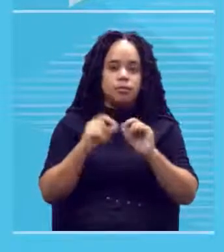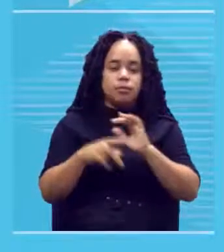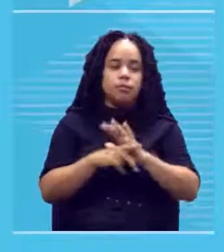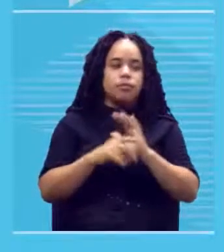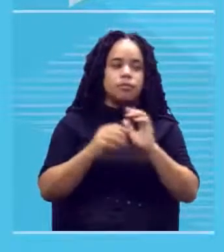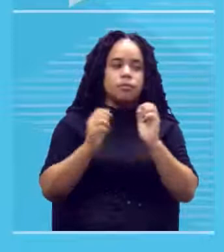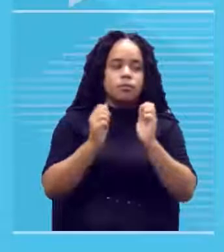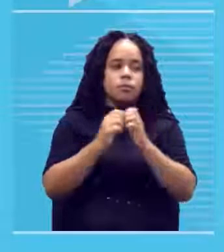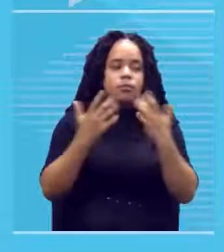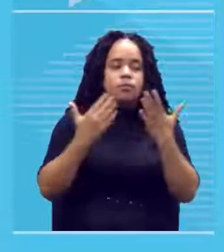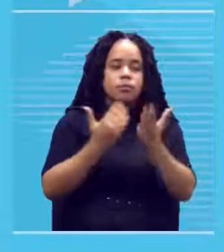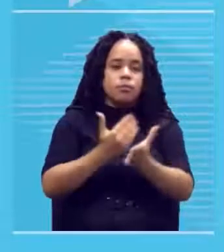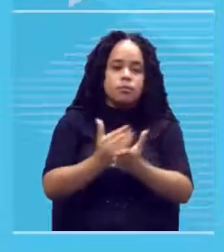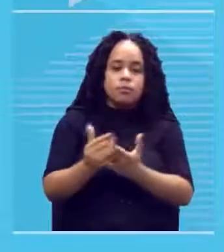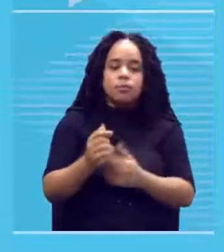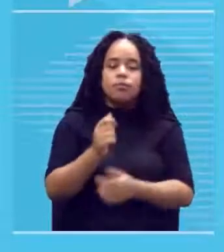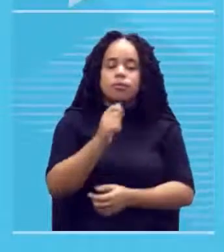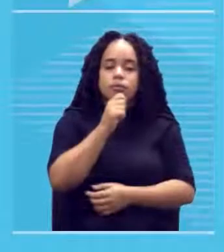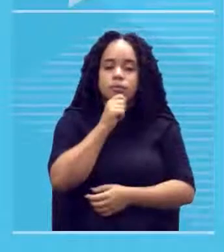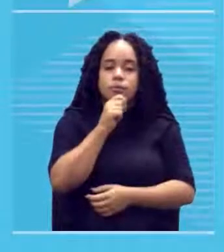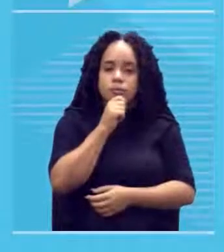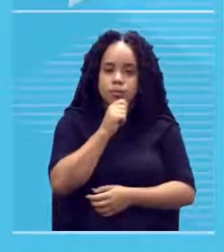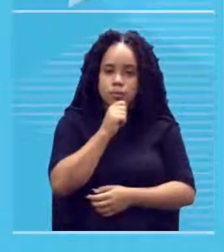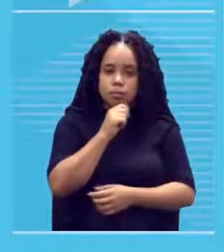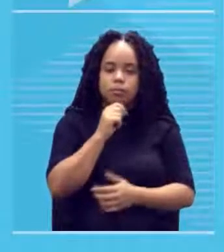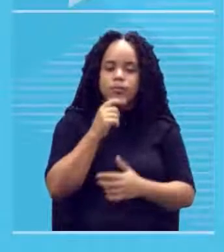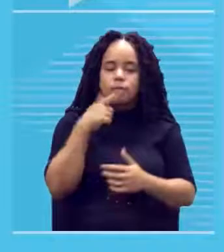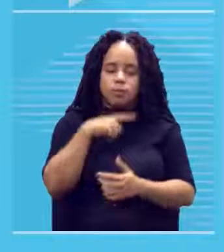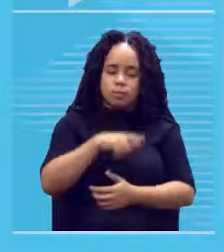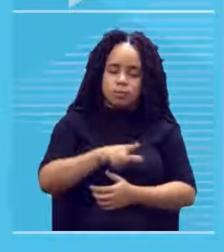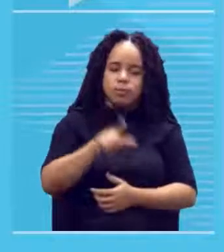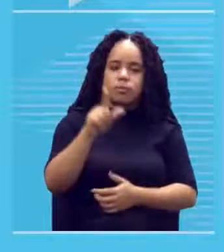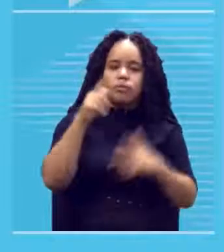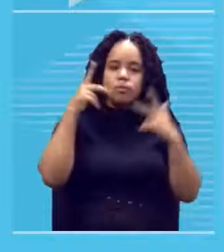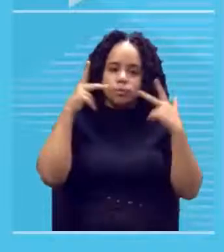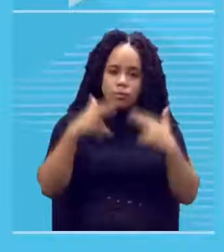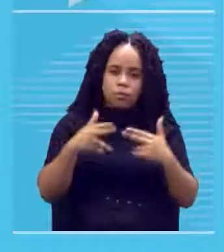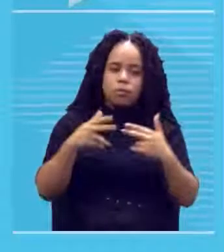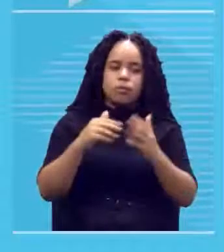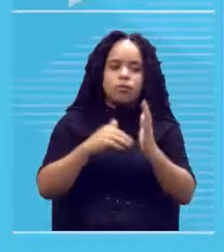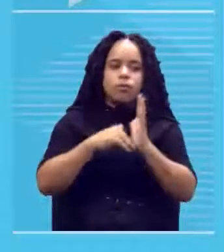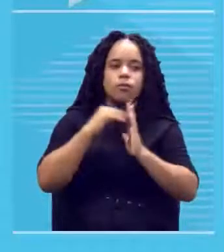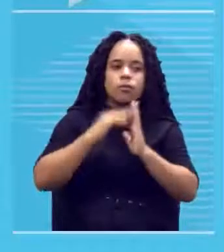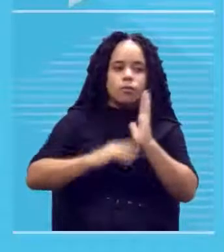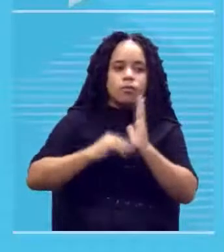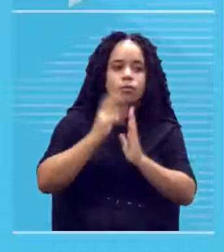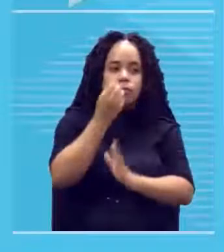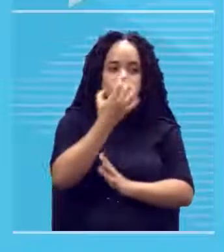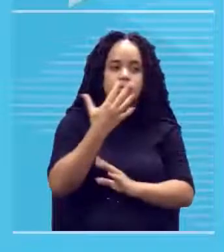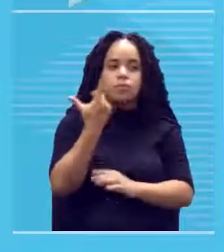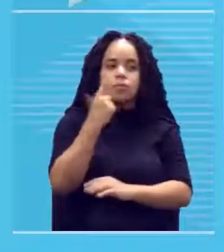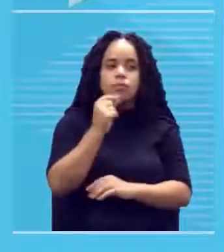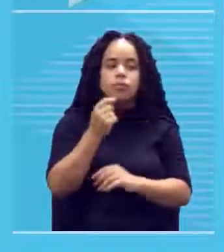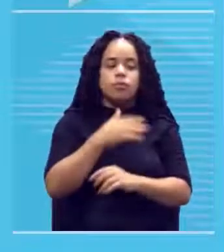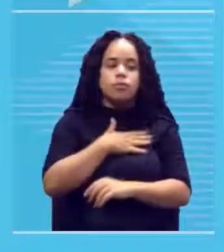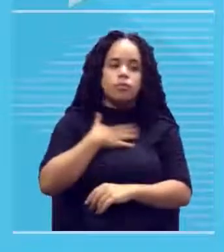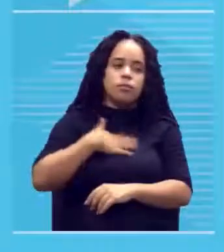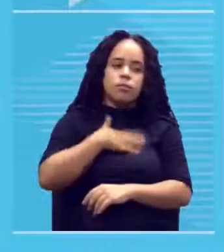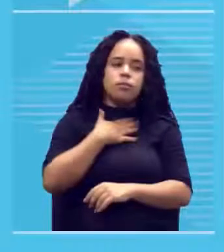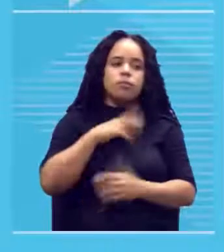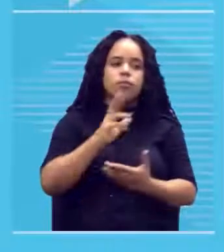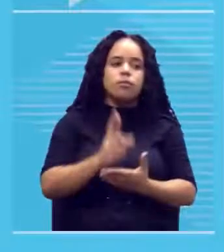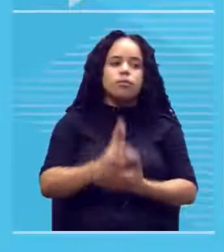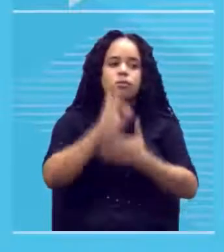inicial de quando foi aplicada o que é bem bacana para quem procura uma representação mais